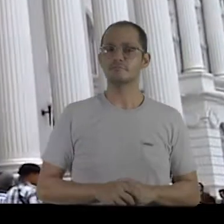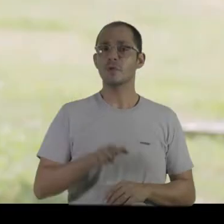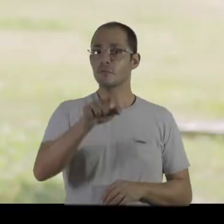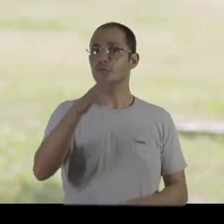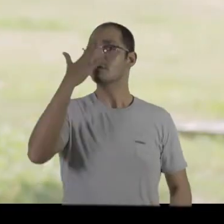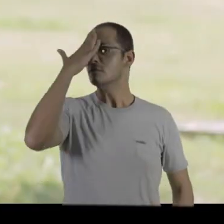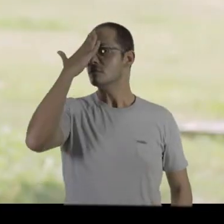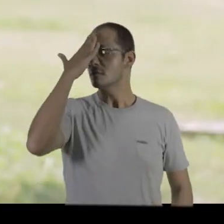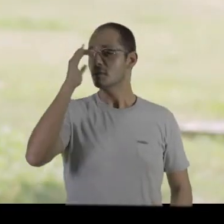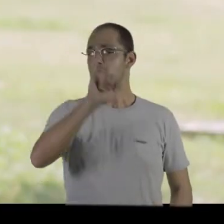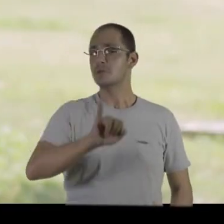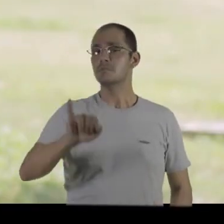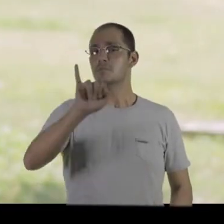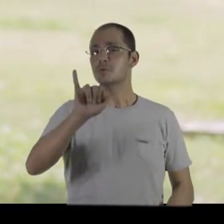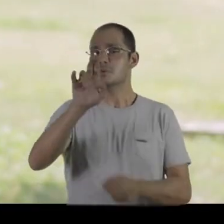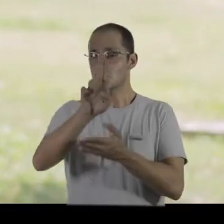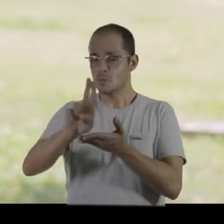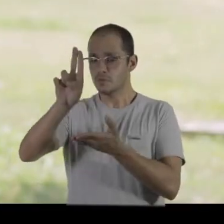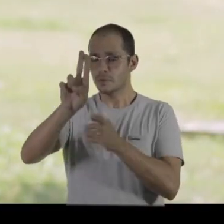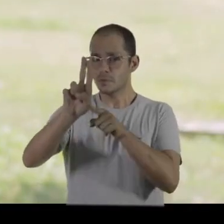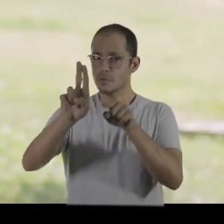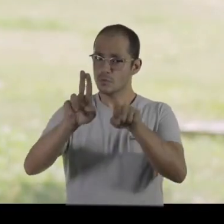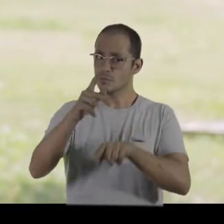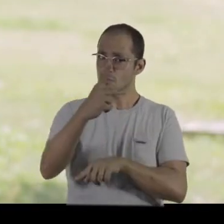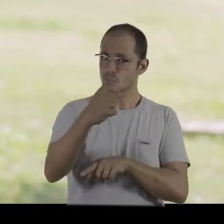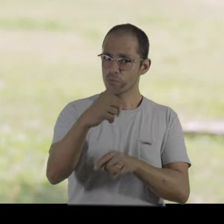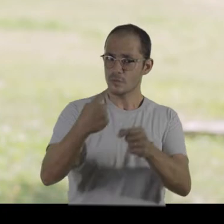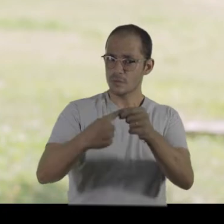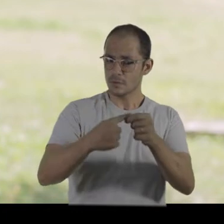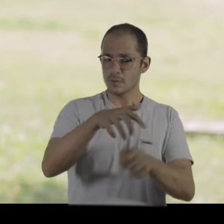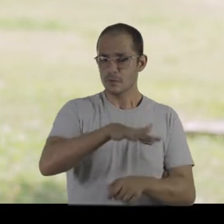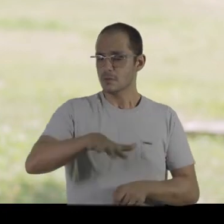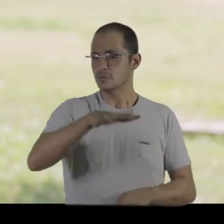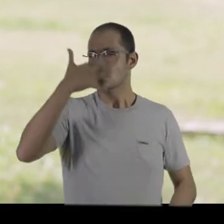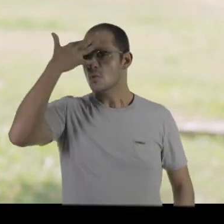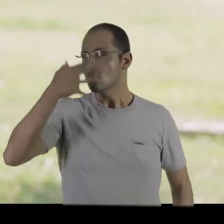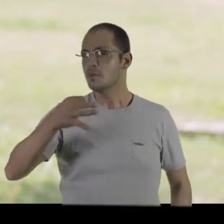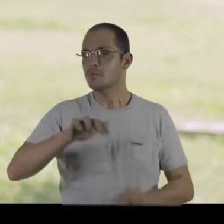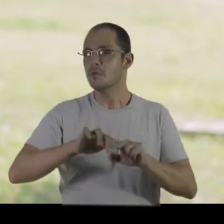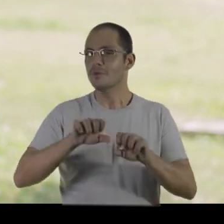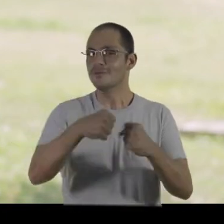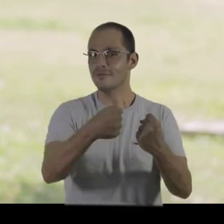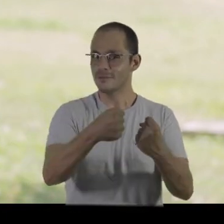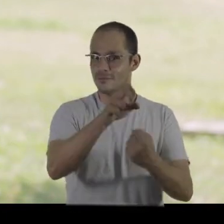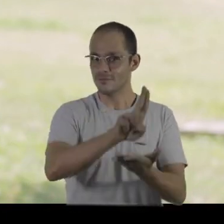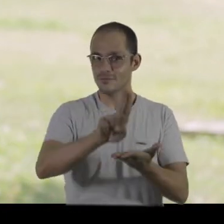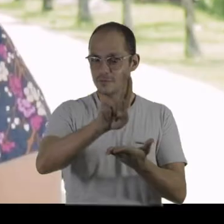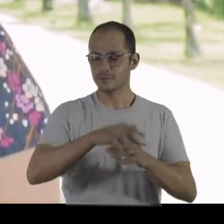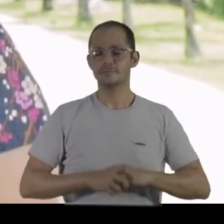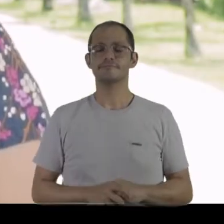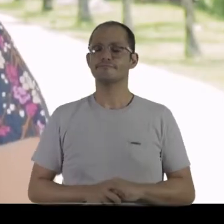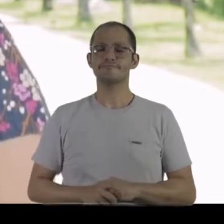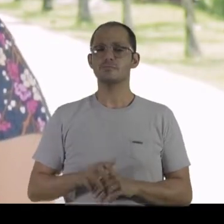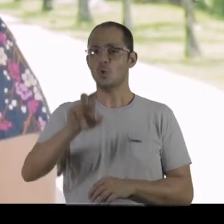consegue. Quando você toma ciência dessa importância da universidade, na sua cidade e região, compreende porque deve defendê